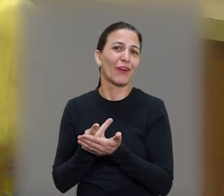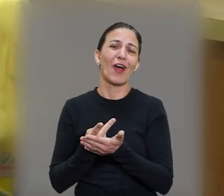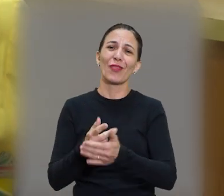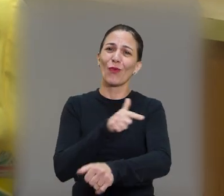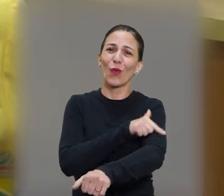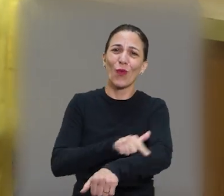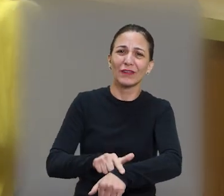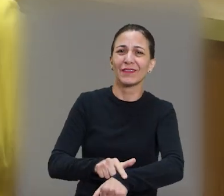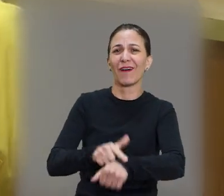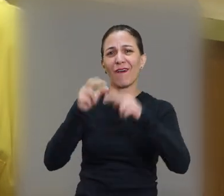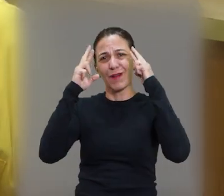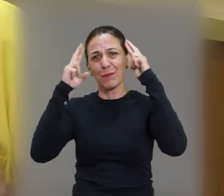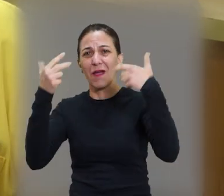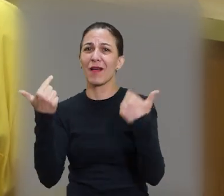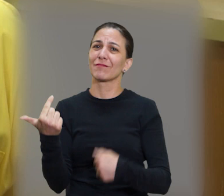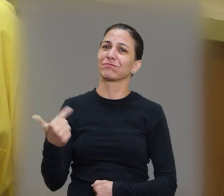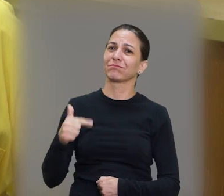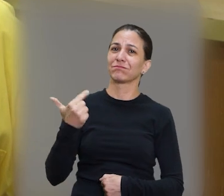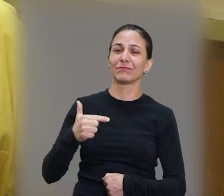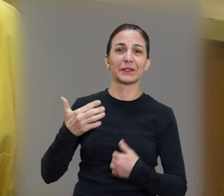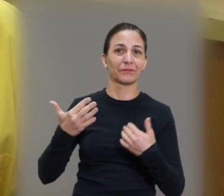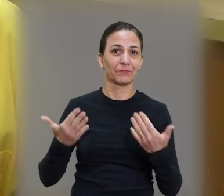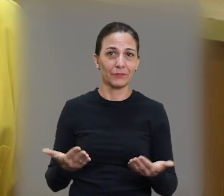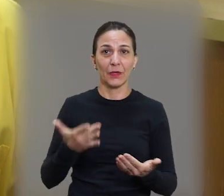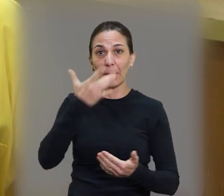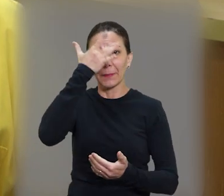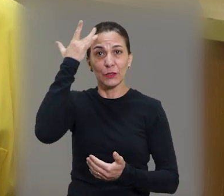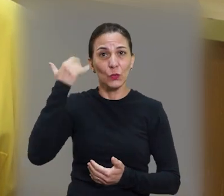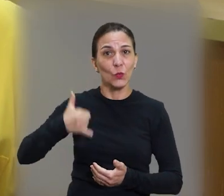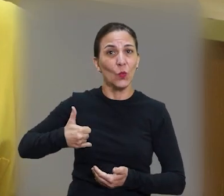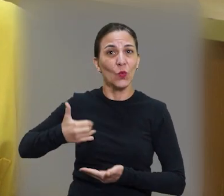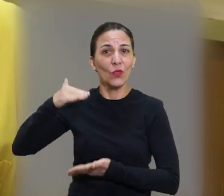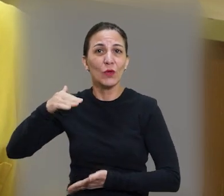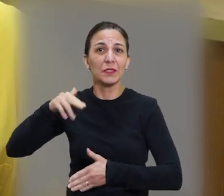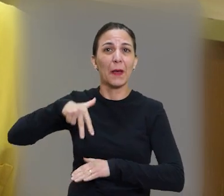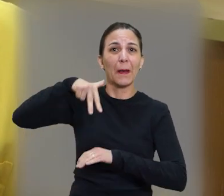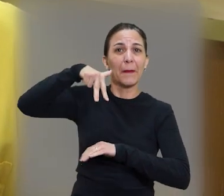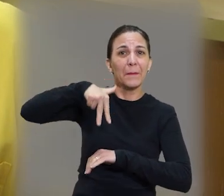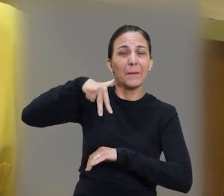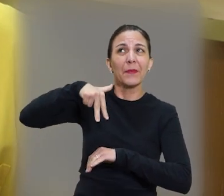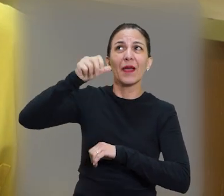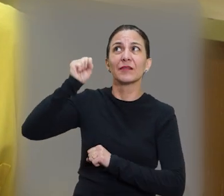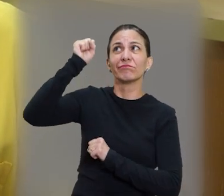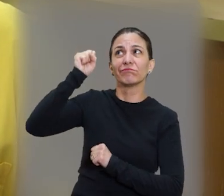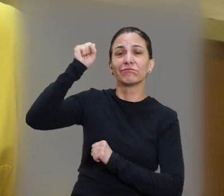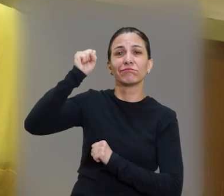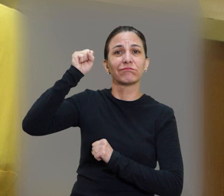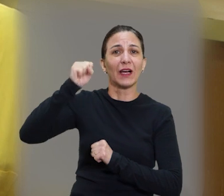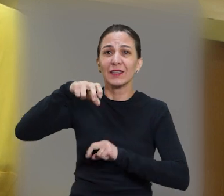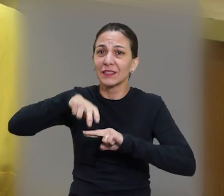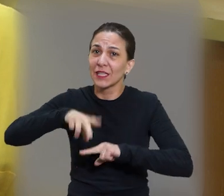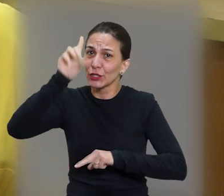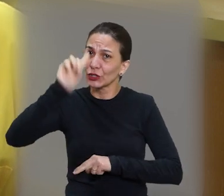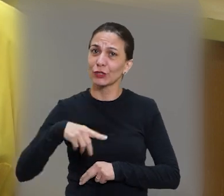aí que fogem ao clássico da educação, né Gerson? Pessoas idosas de pé, quando tem o